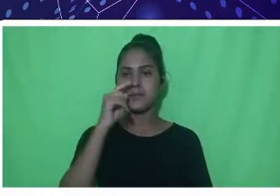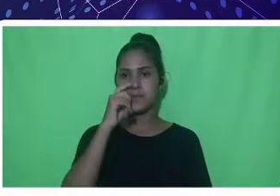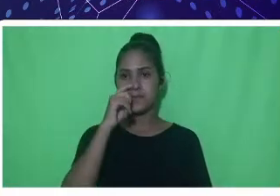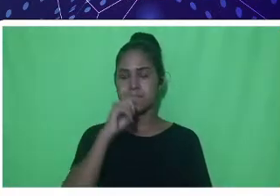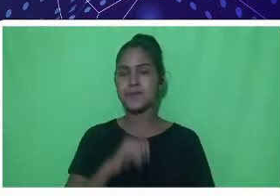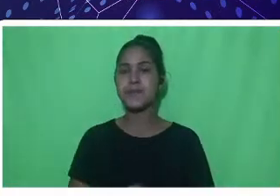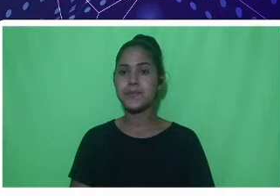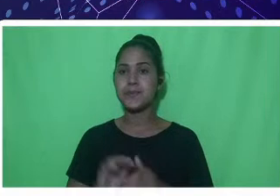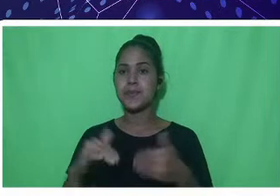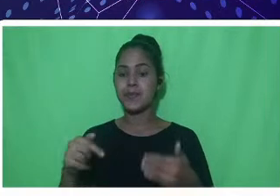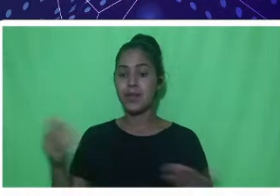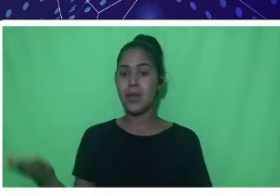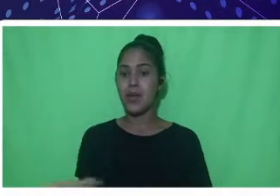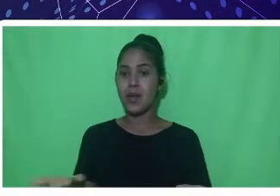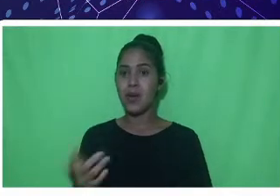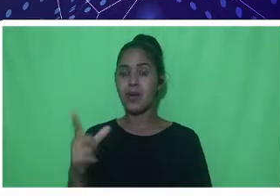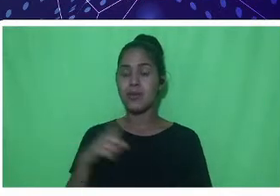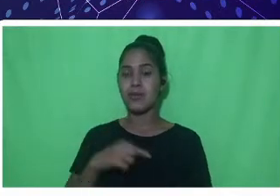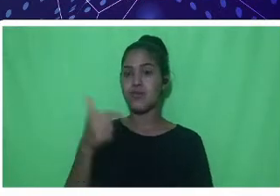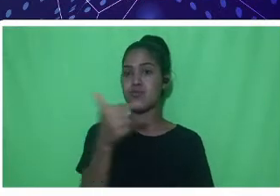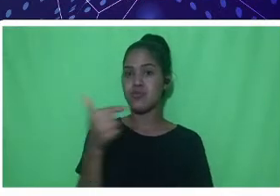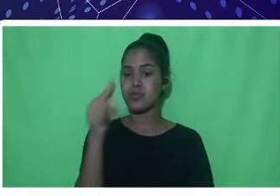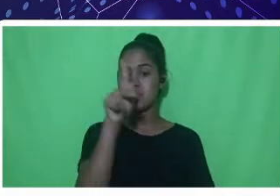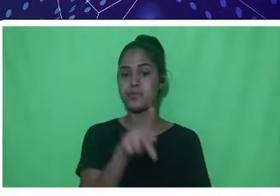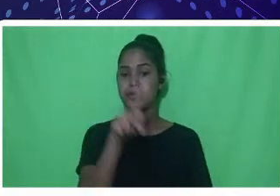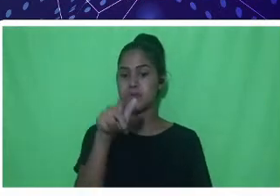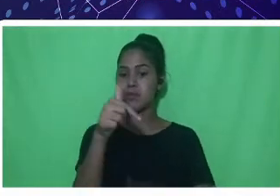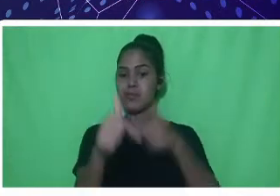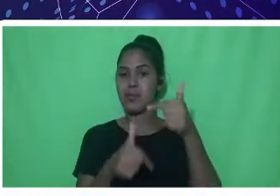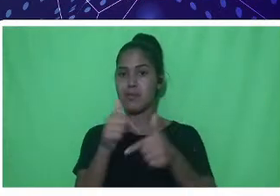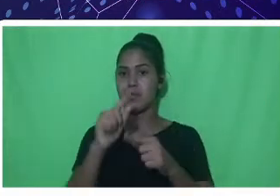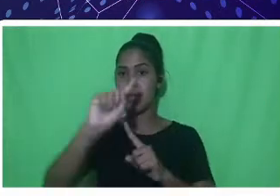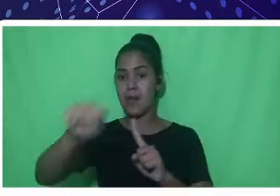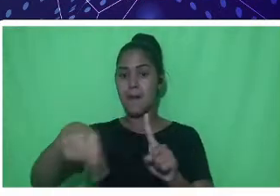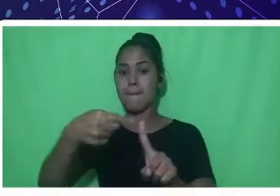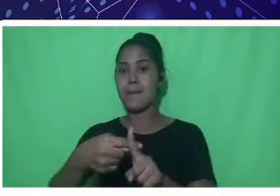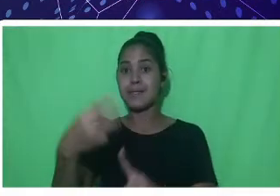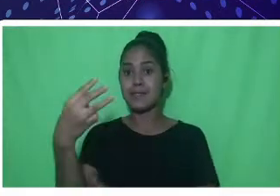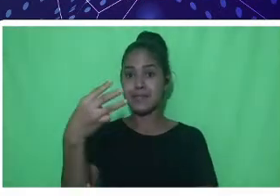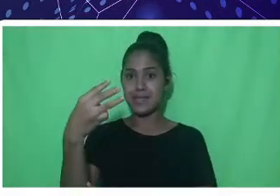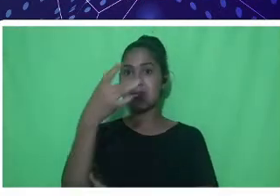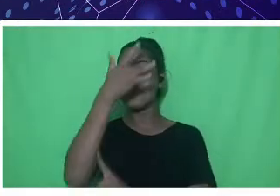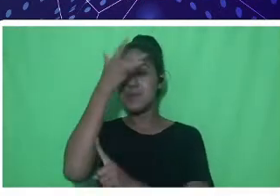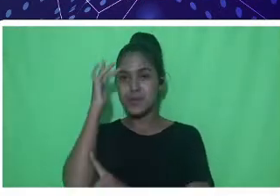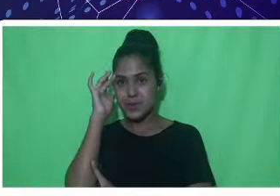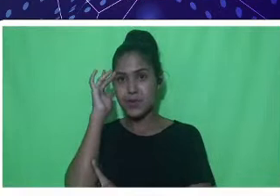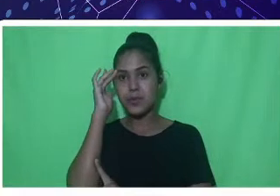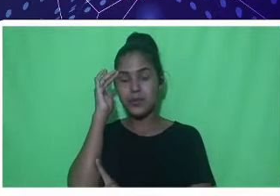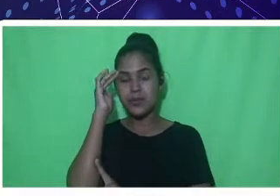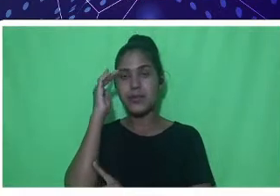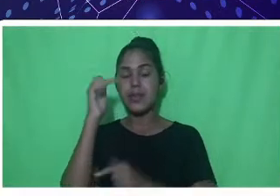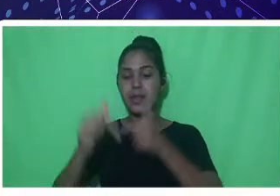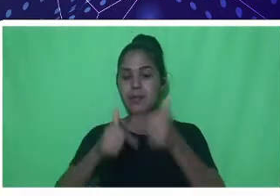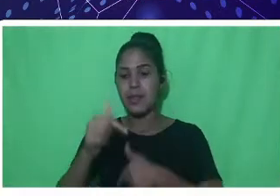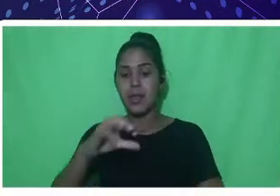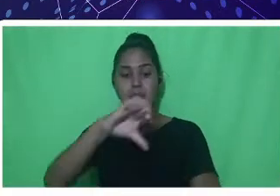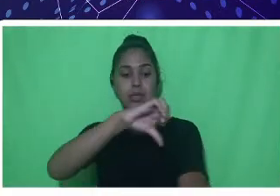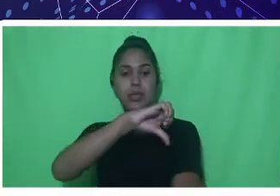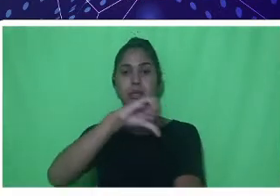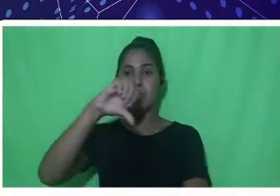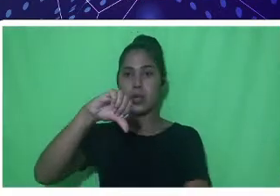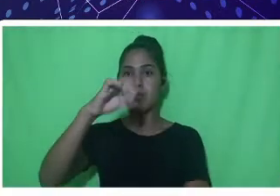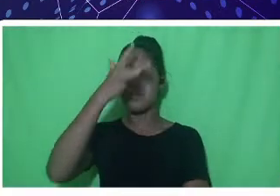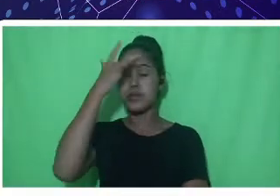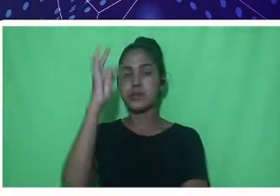22 professores, mais 3 para ser contratados, 9 técnicos, mais 2 para ser contratados, 6 estagiários